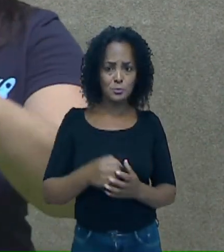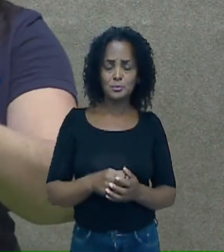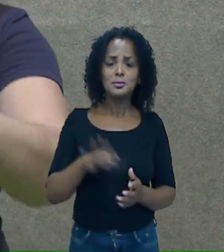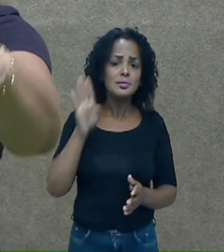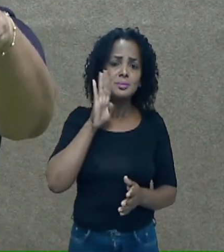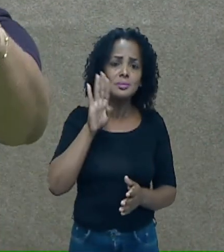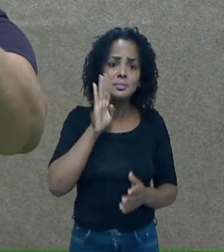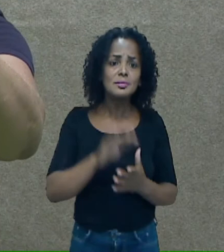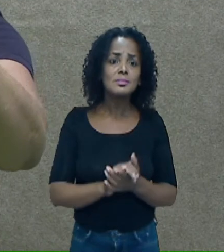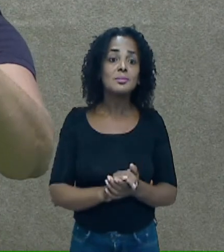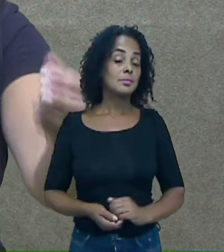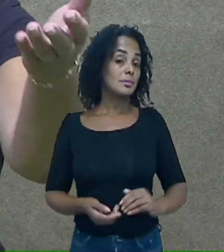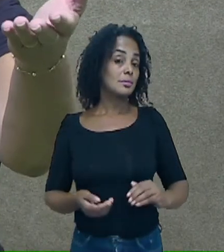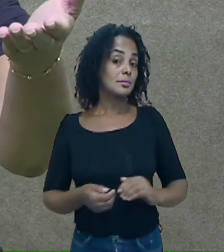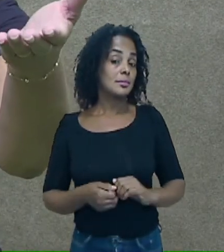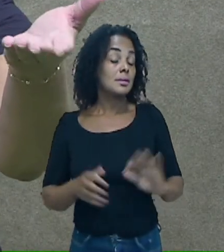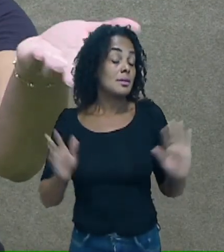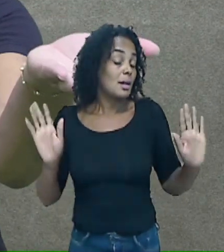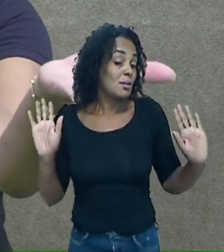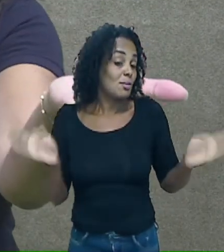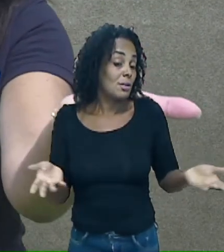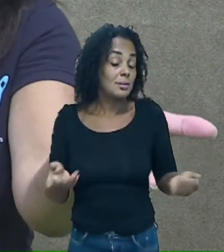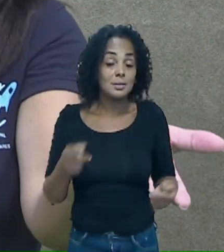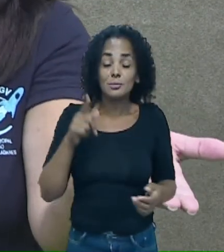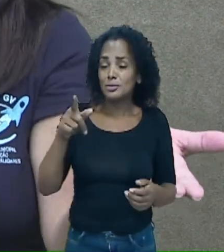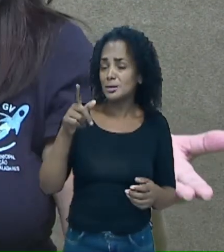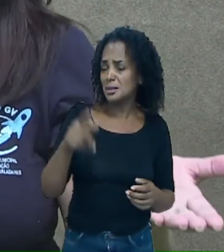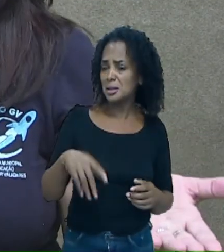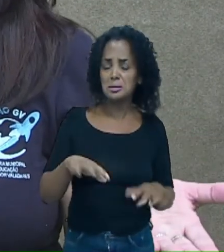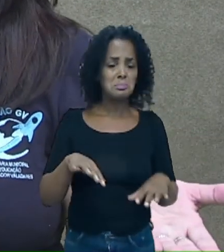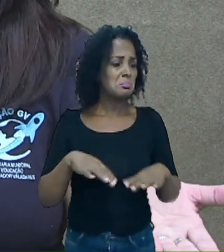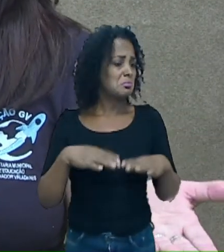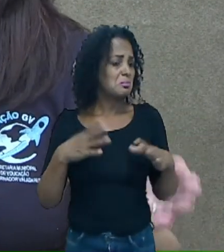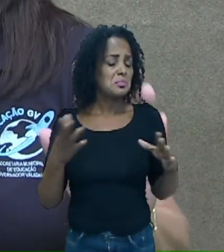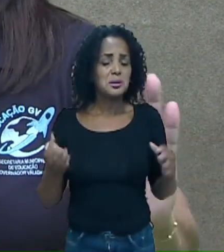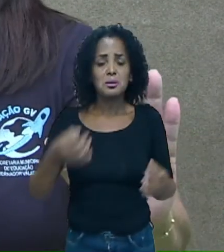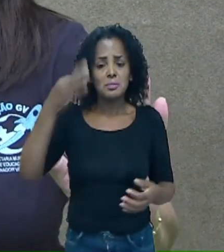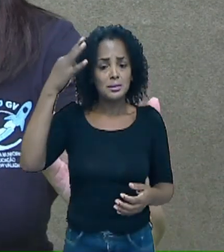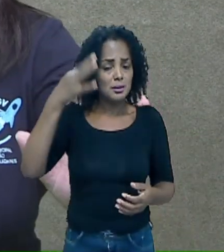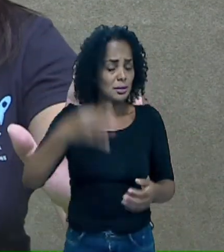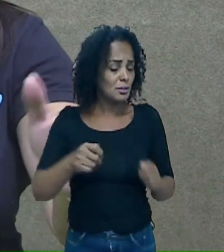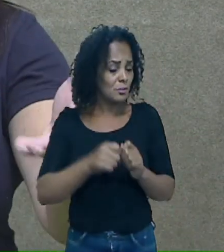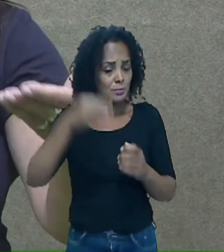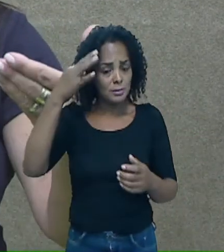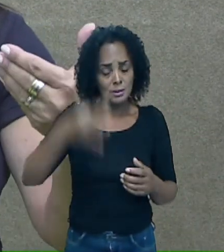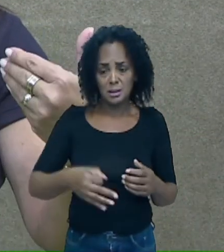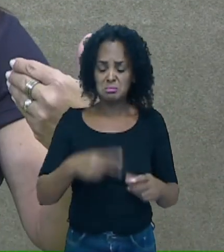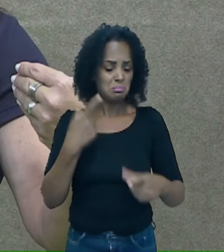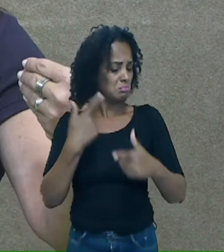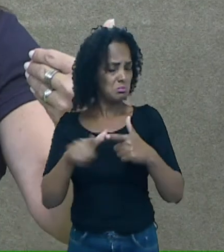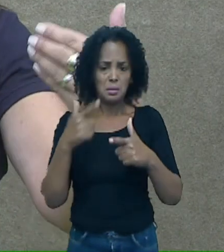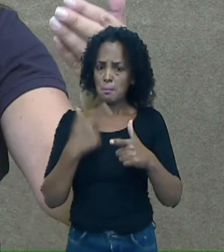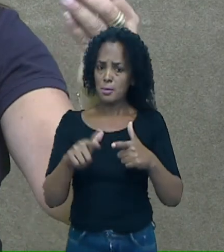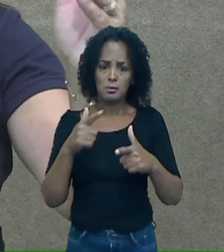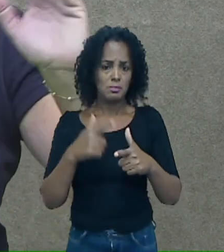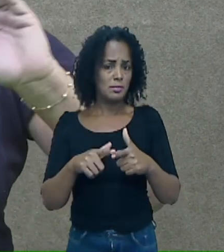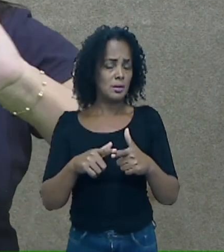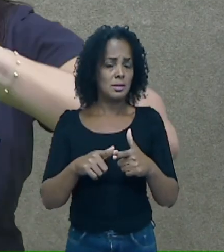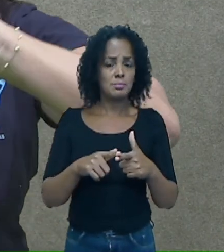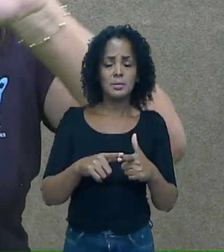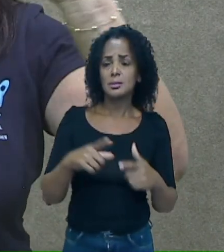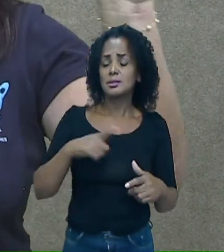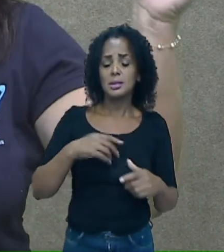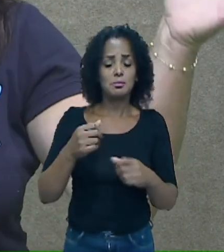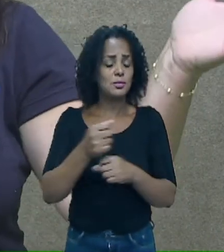Que legal, fico feliz. E agora, se você não acertou muitas questões, não tem problema. No decorrer do ano, nós